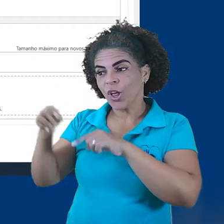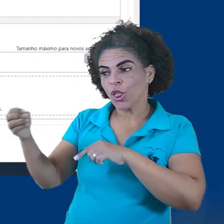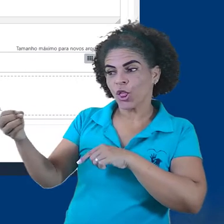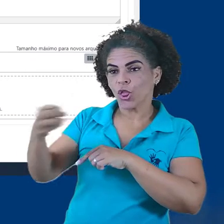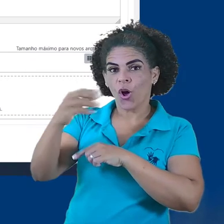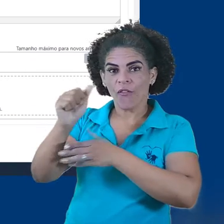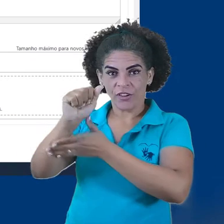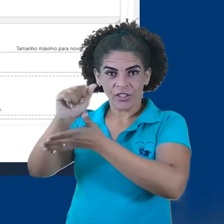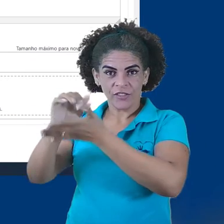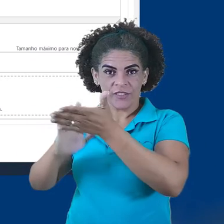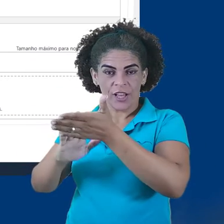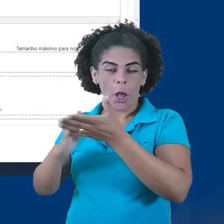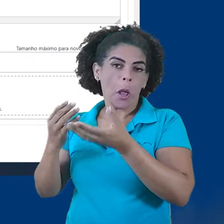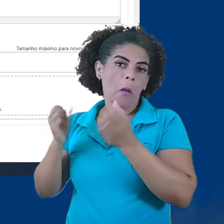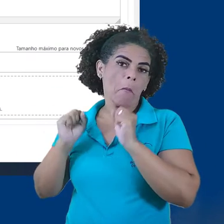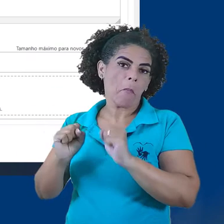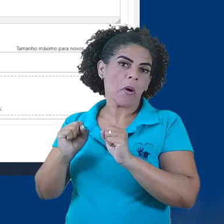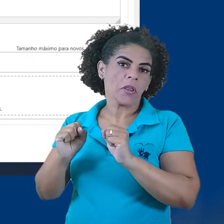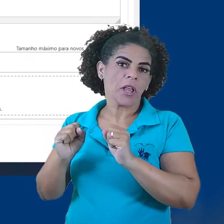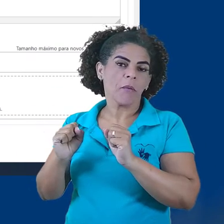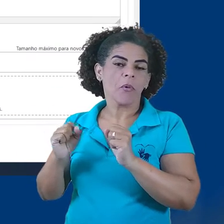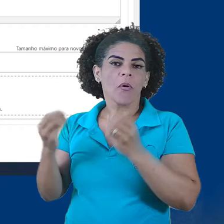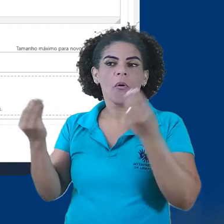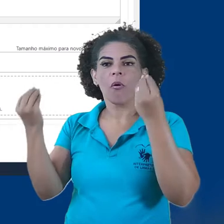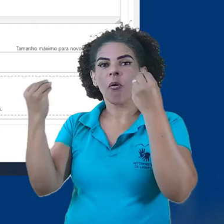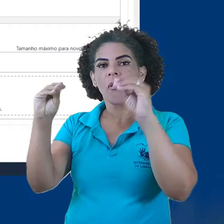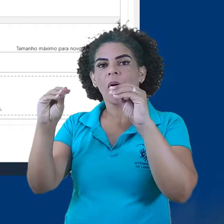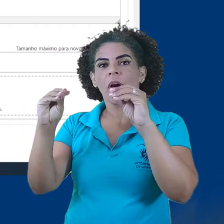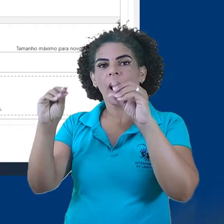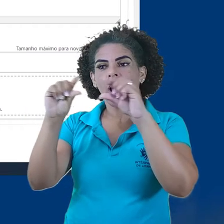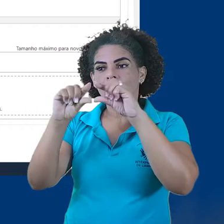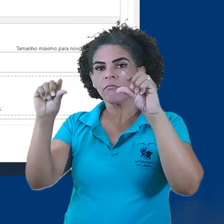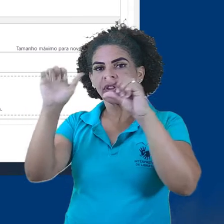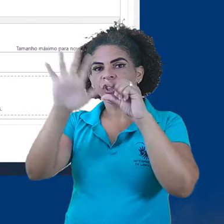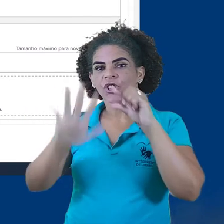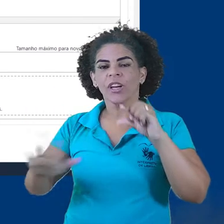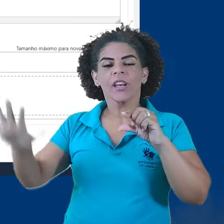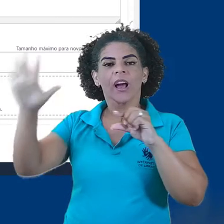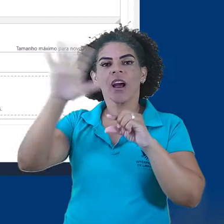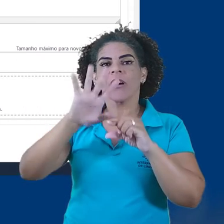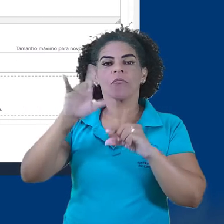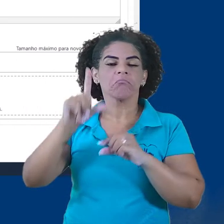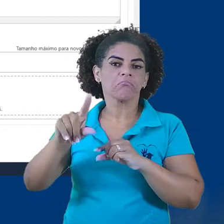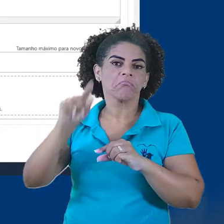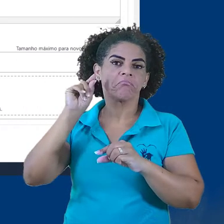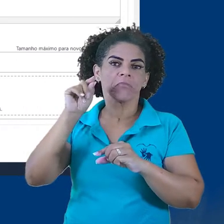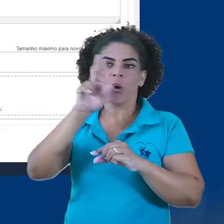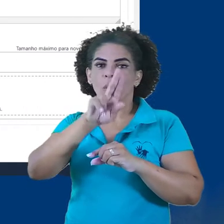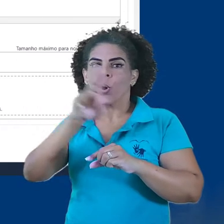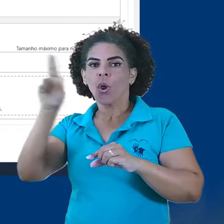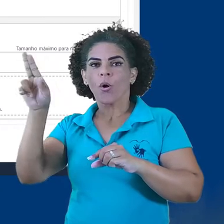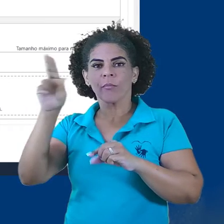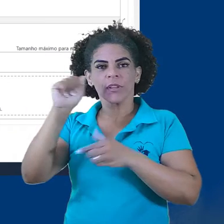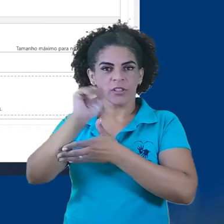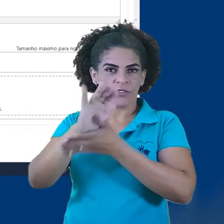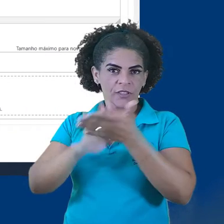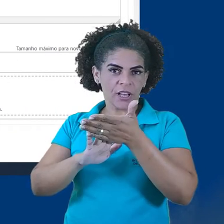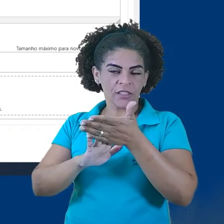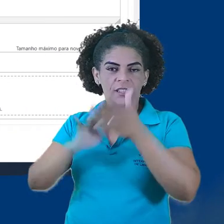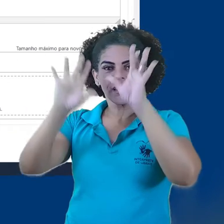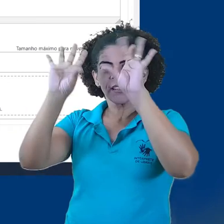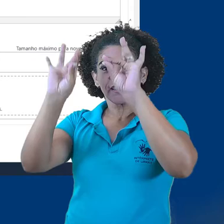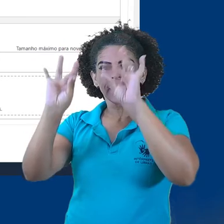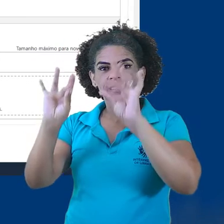podemos descrever como importantes a primeira sessão, que é a sessão geral, onde podemos escolher o nome da tarefa, uma